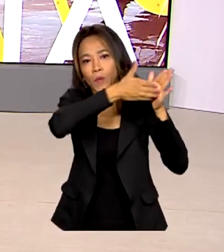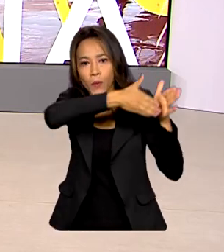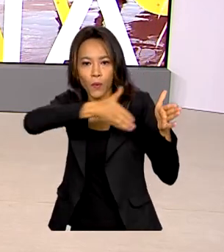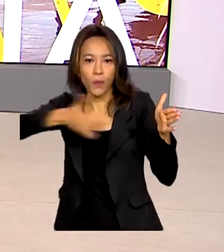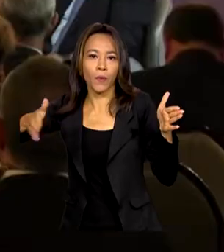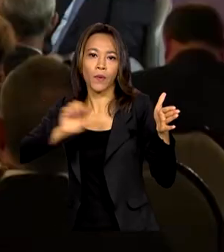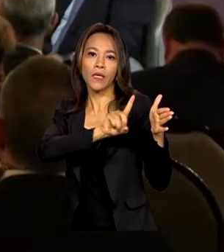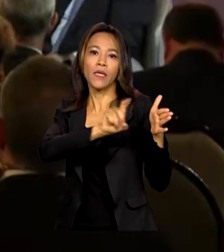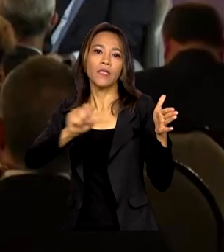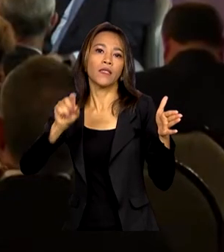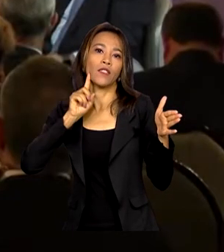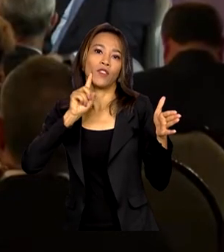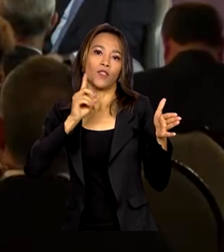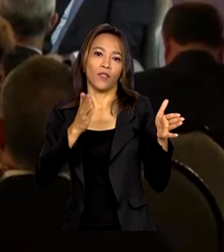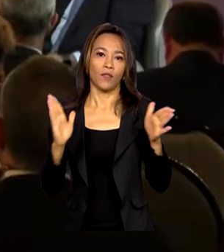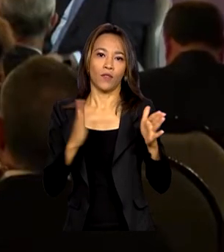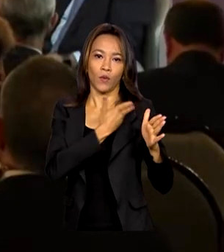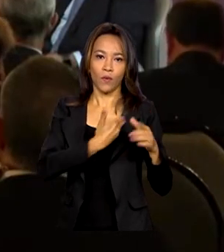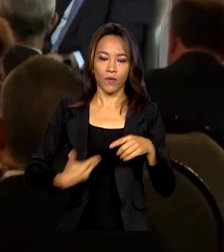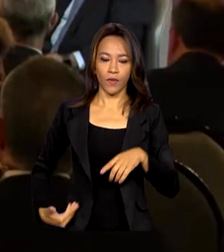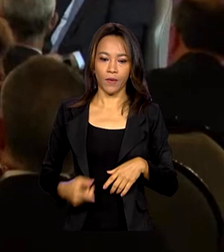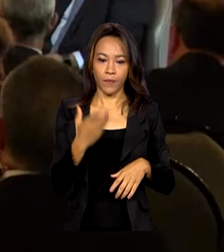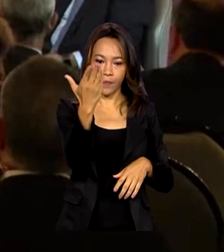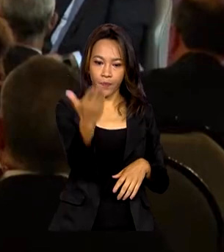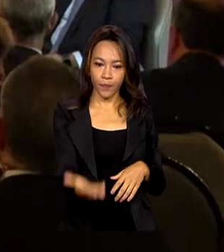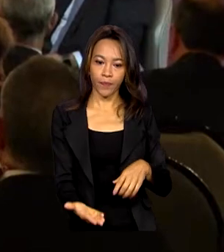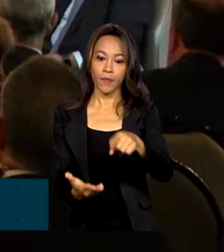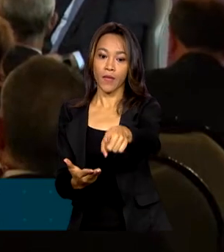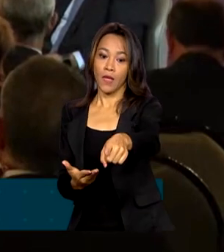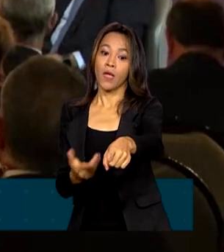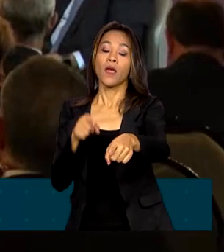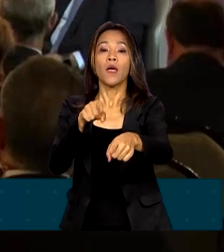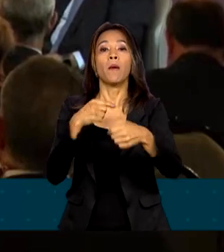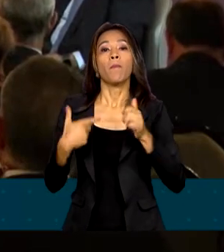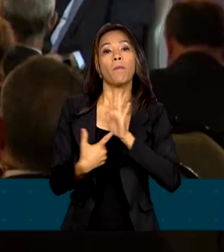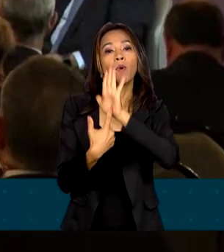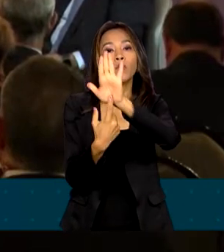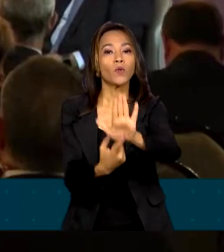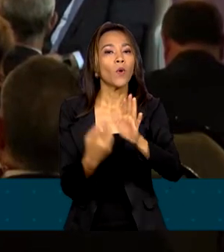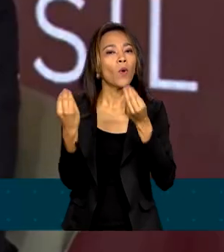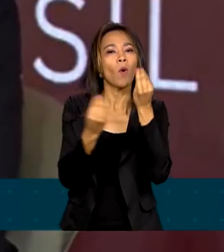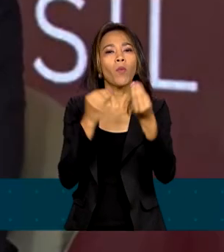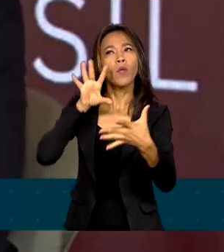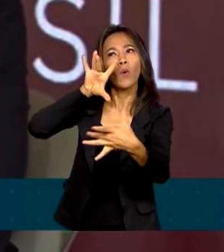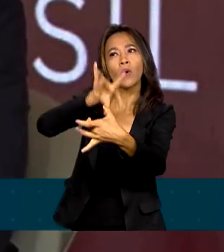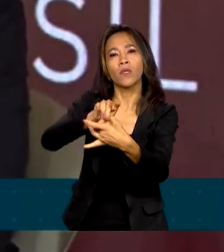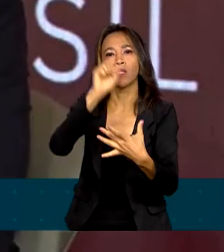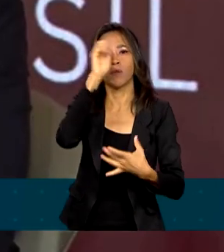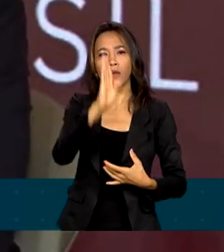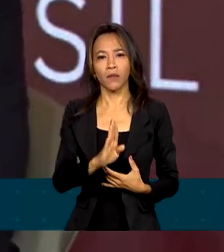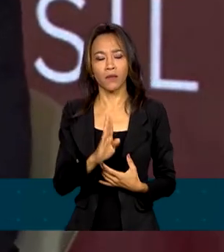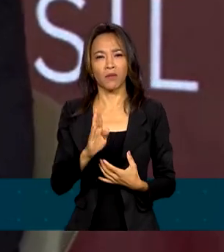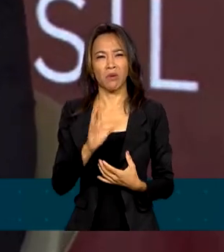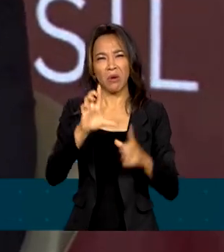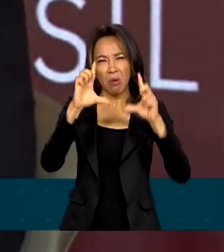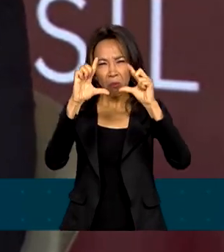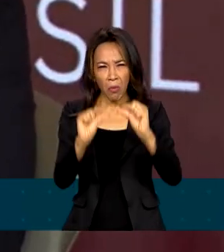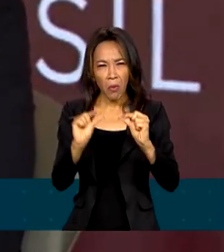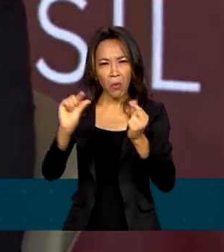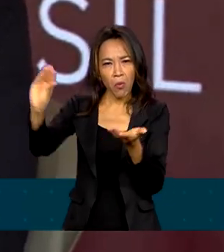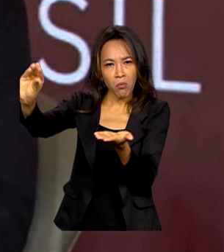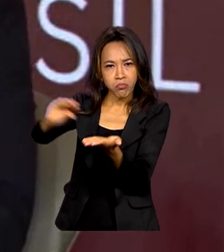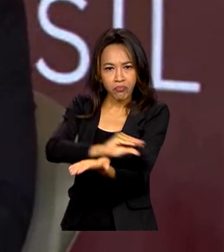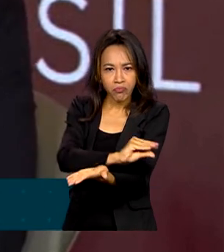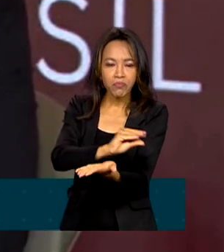governo. Renan Filho apresentou um panorama do país nos últimos anos, com baixos investimentos e